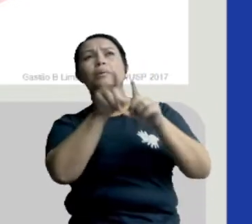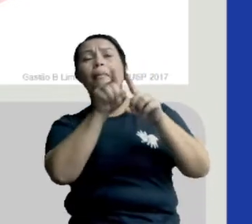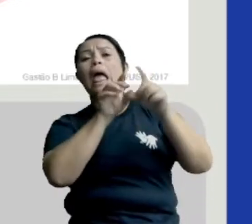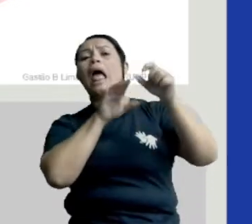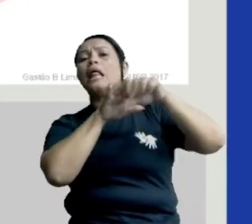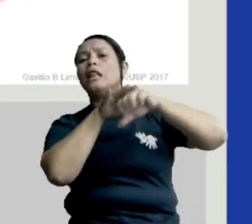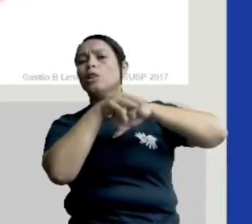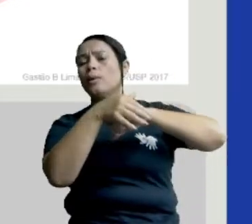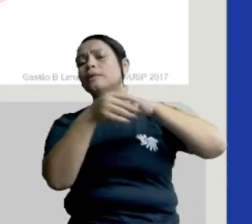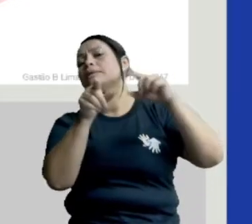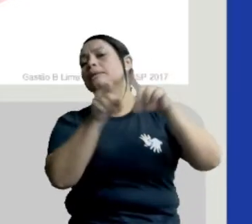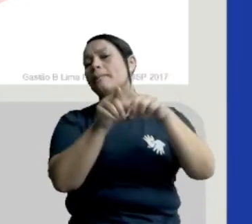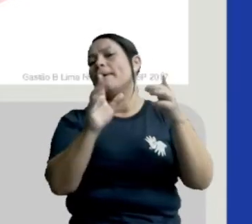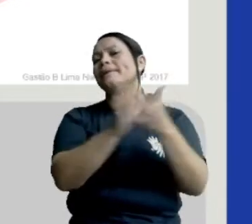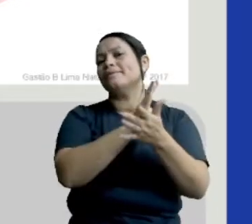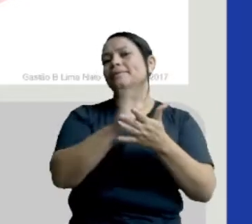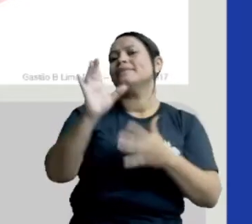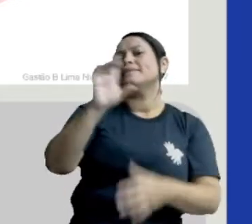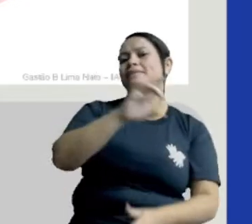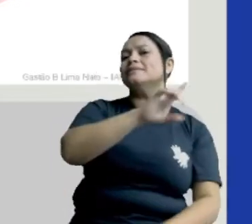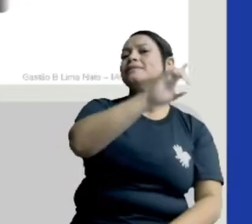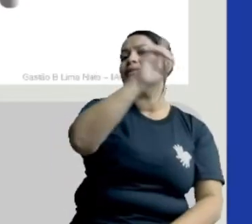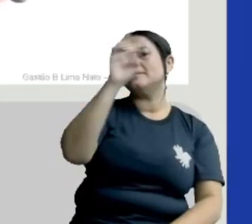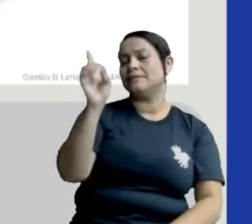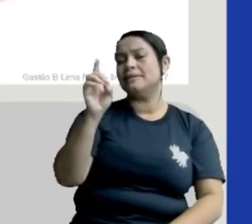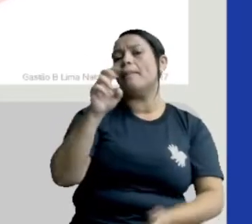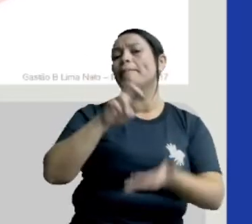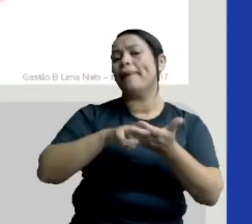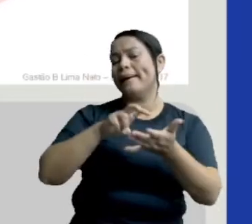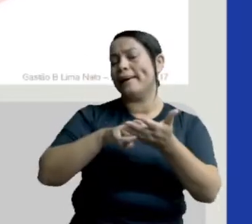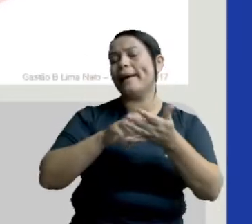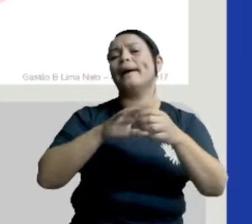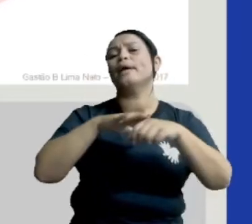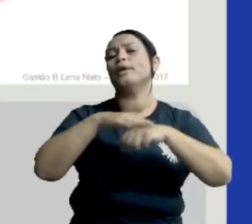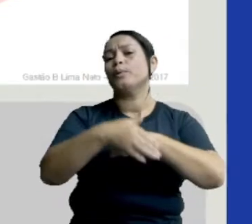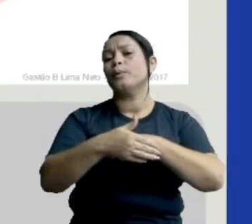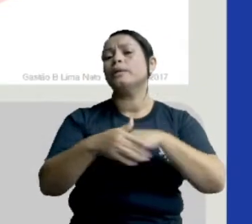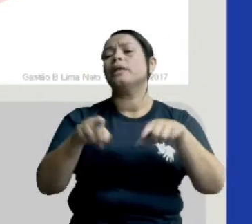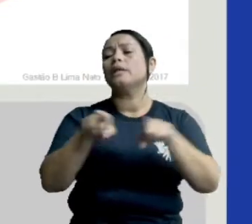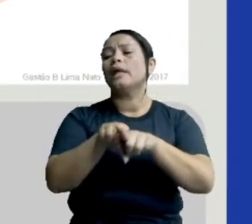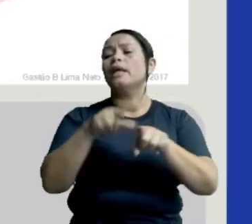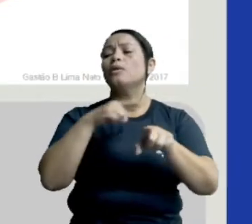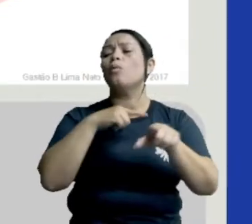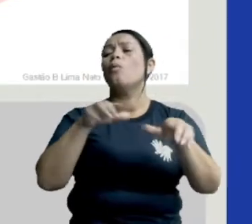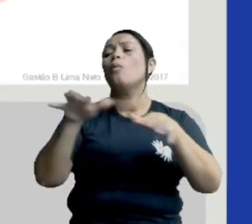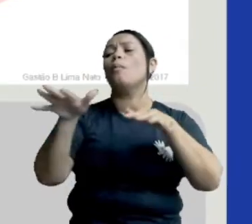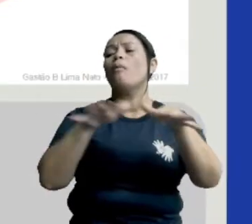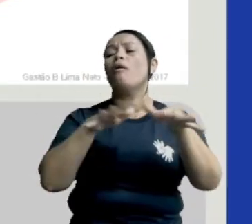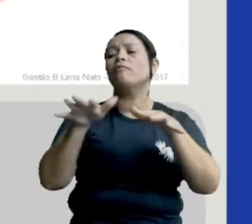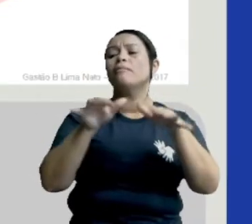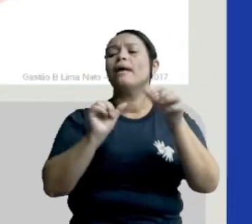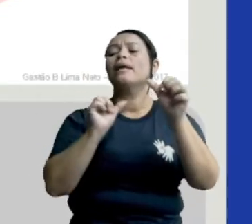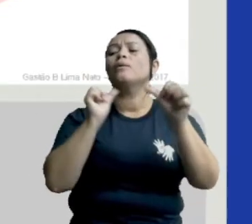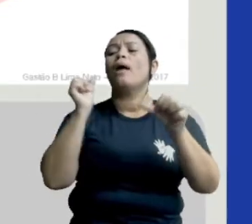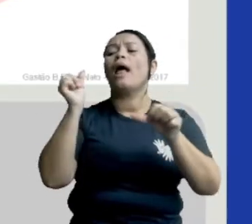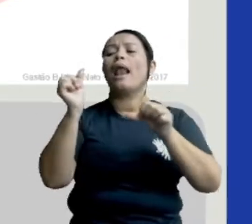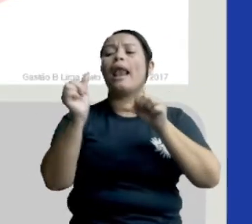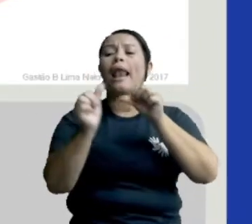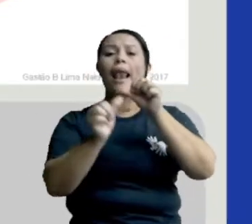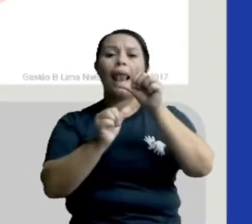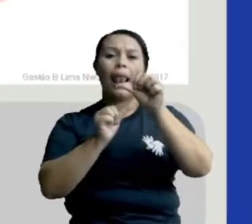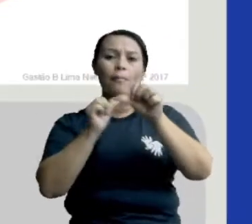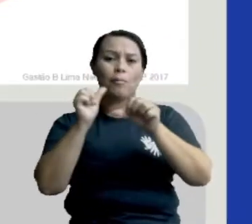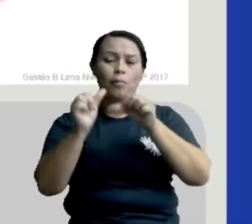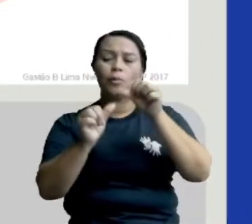noite quanto de dia. Ao fazer esse movimento, ela muda de posição em